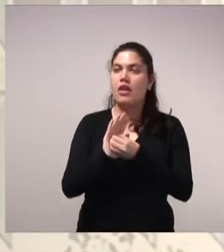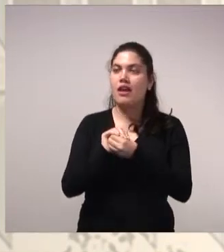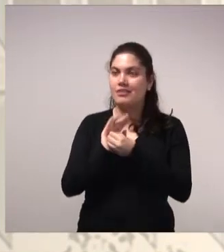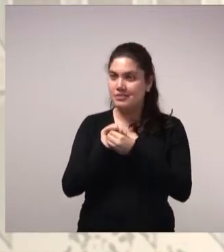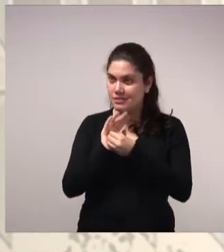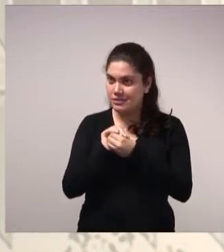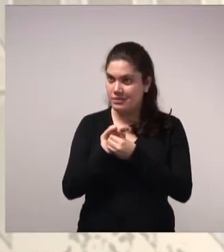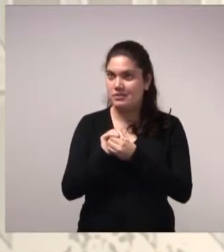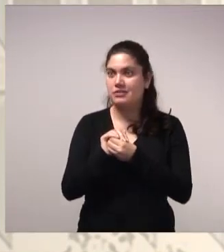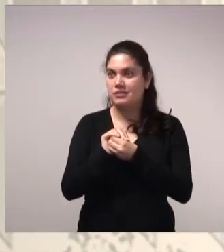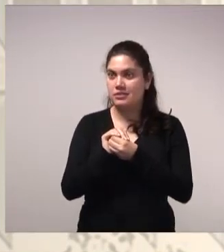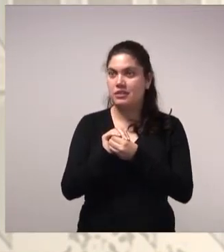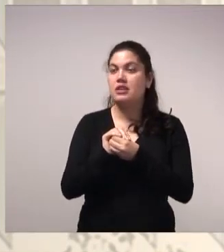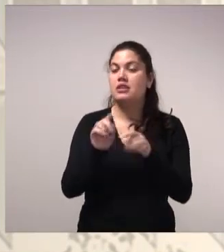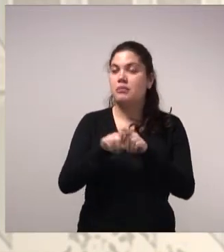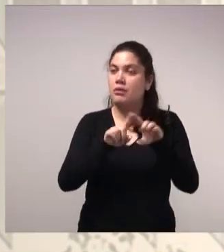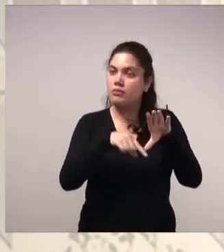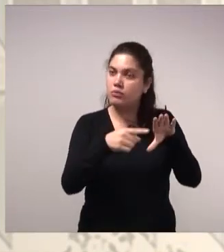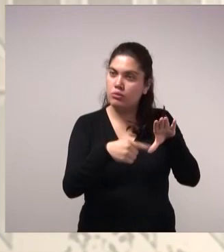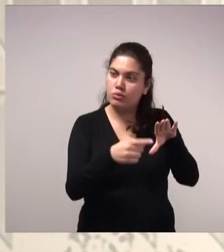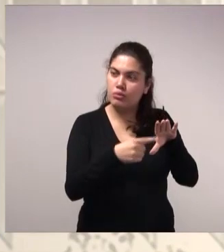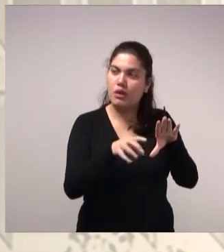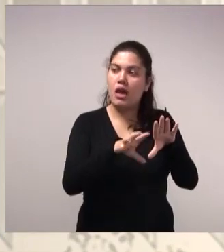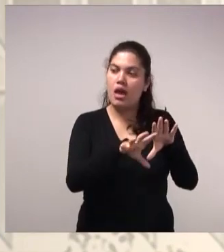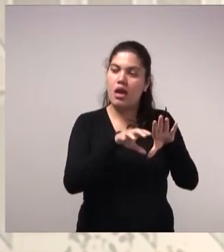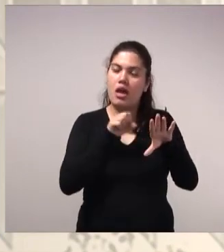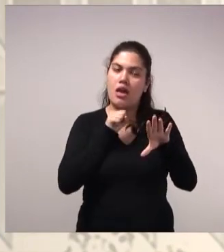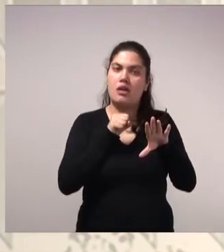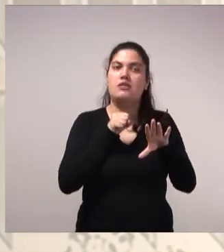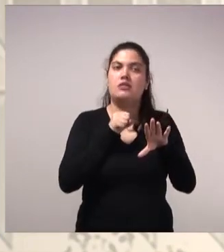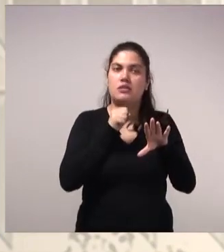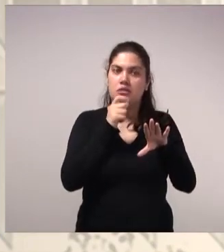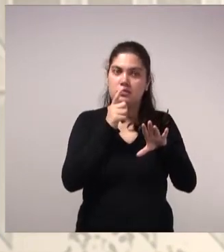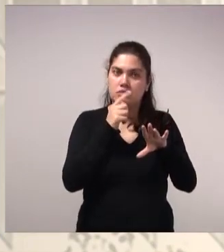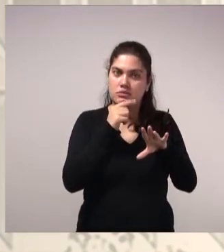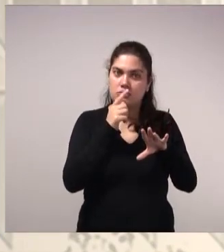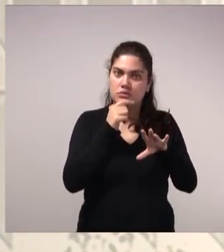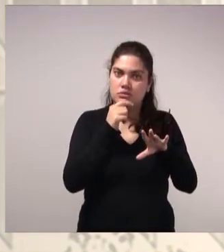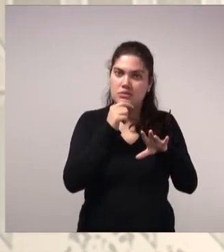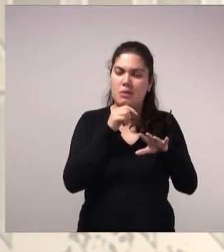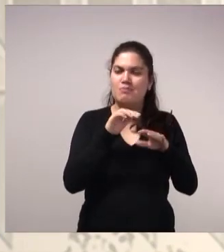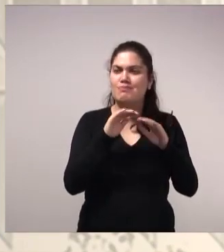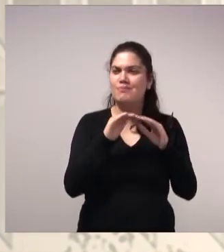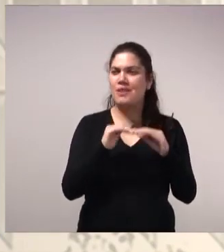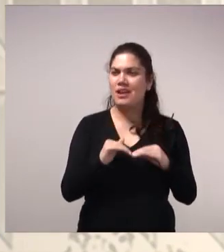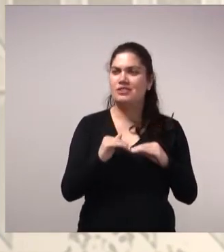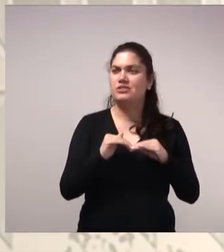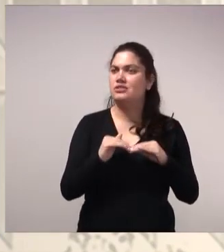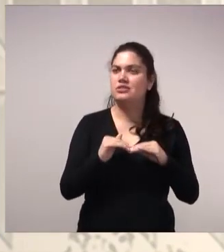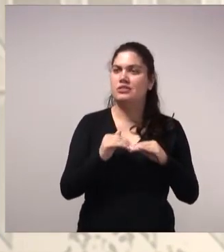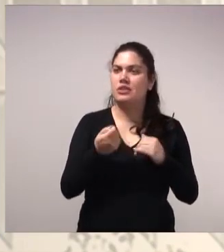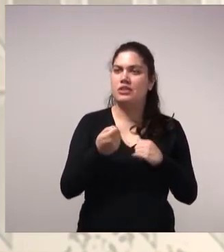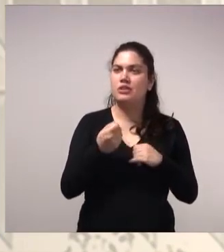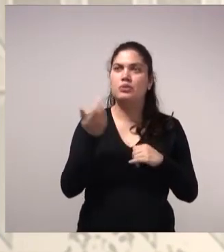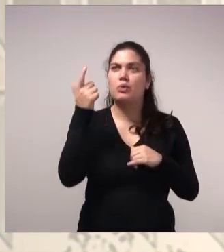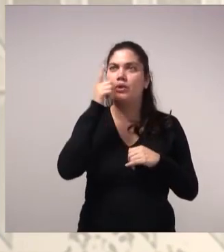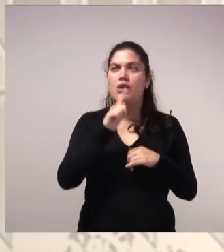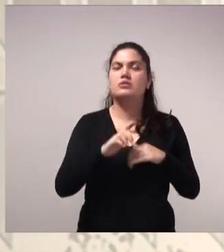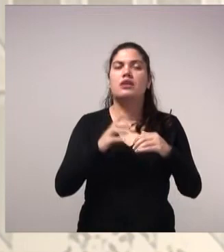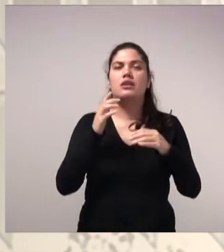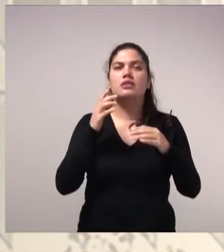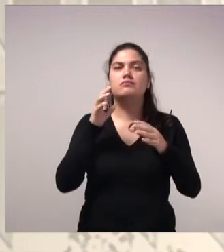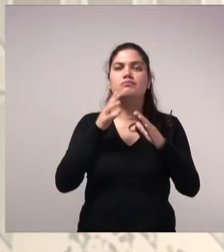A demanda é muito grande e a área de coleta da cobertura é muito baixa. Não é suficiente para suprir essa demanda.